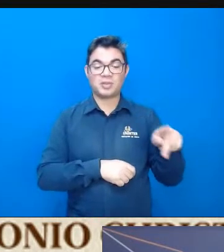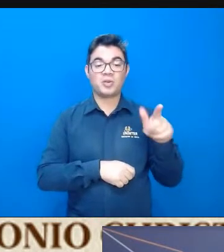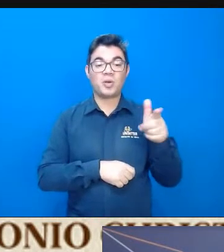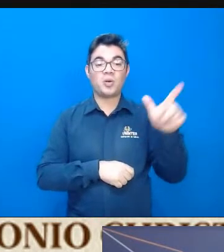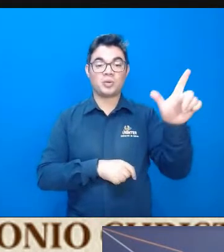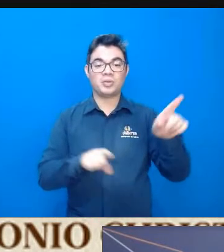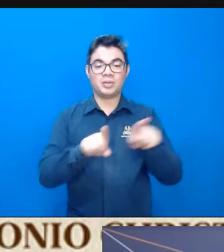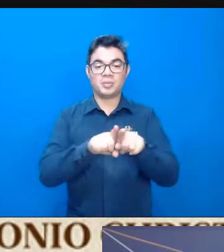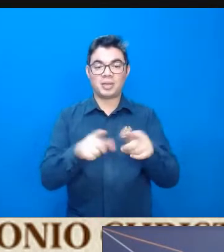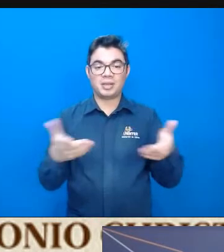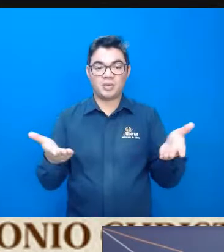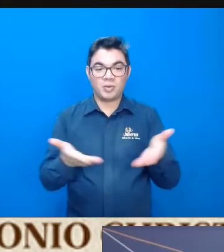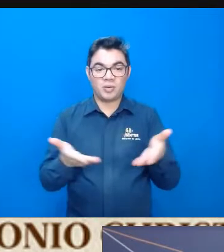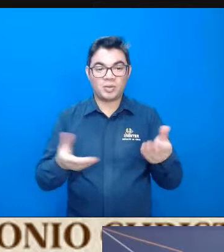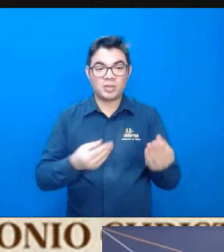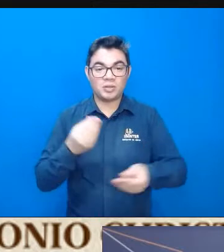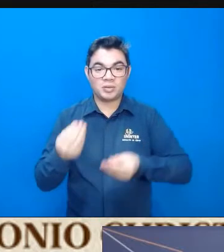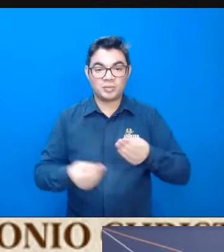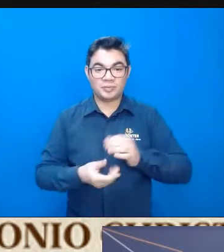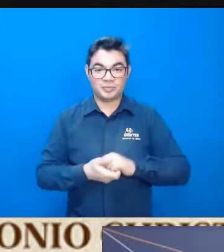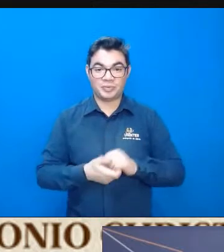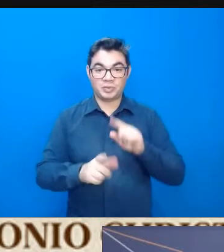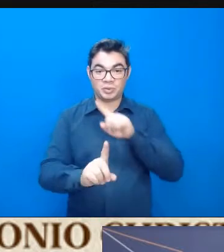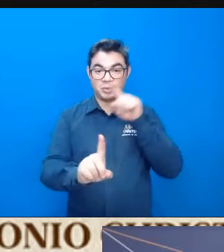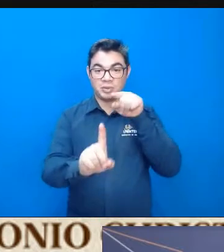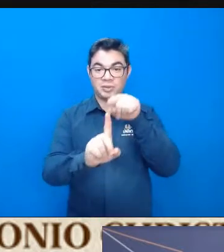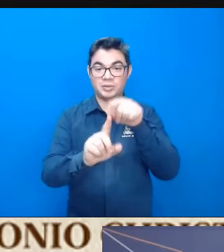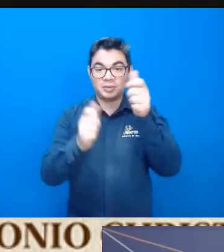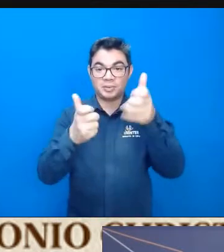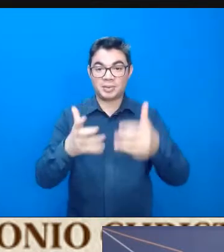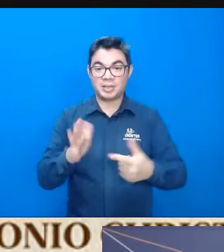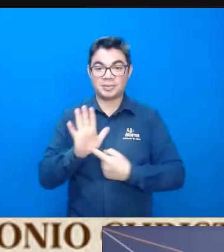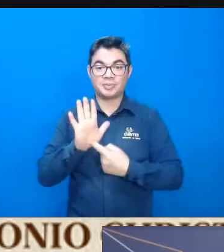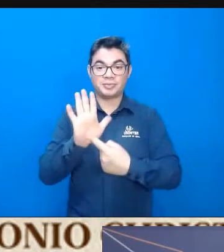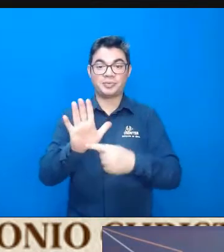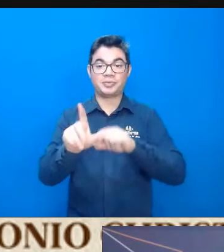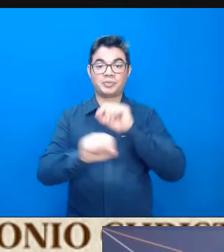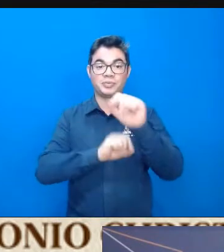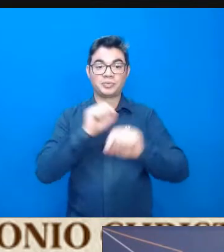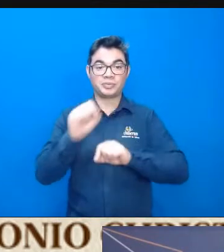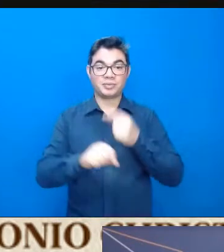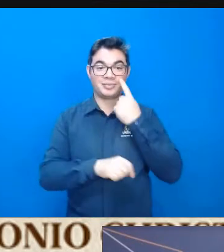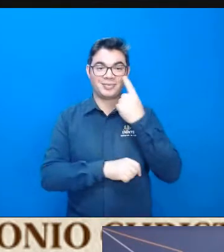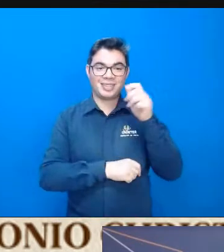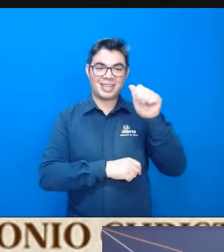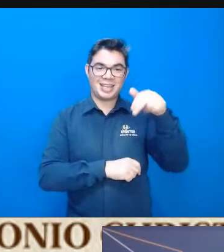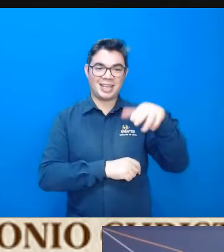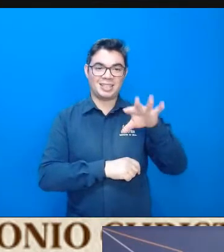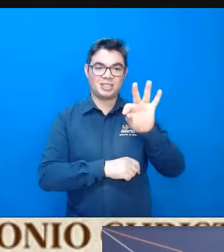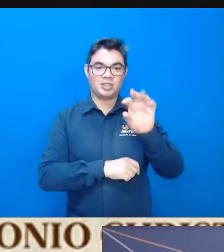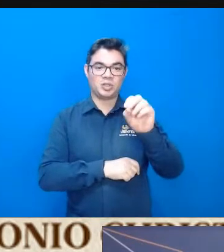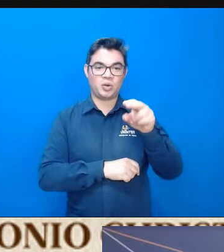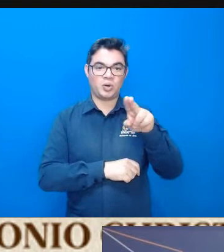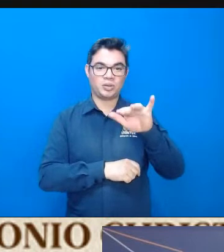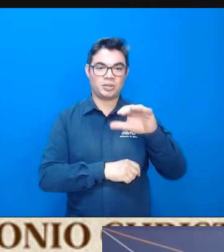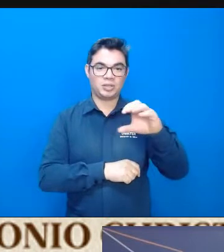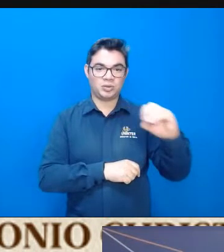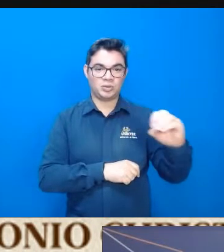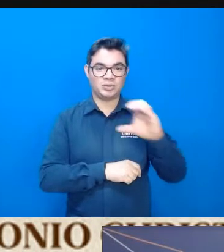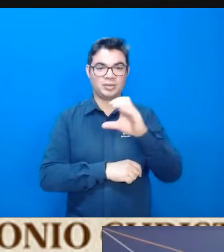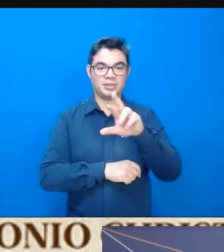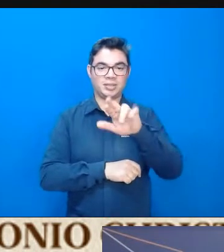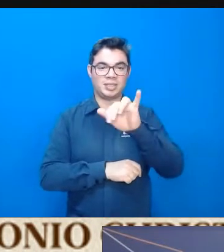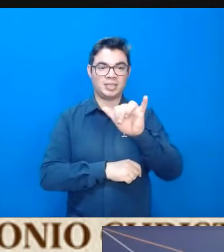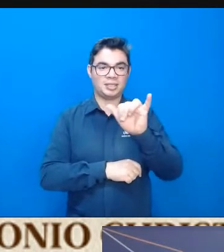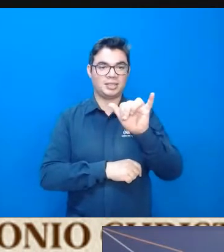nesse momento o objetivo então é apresentar sobre o professor Antônio Cristofoletti né então vou tratar